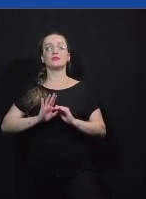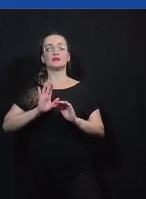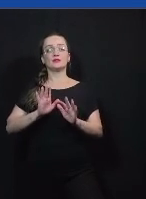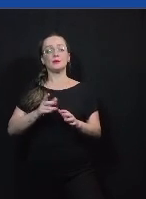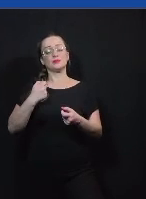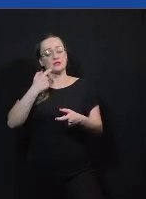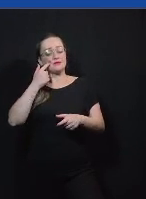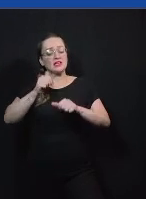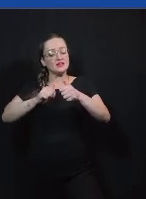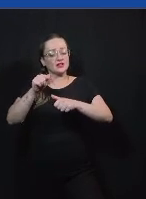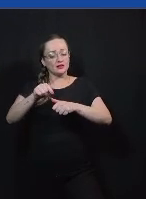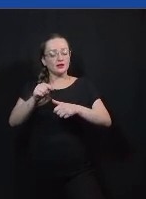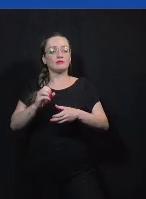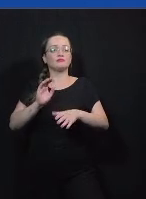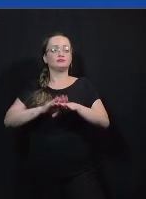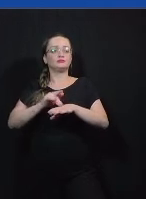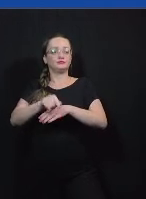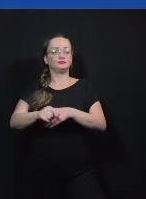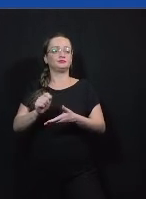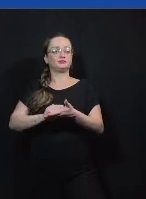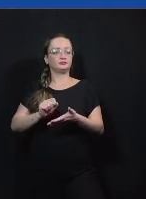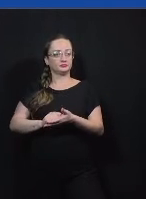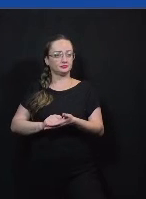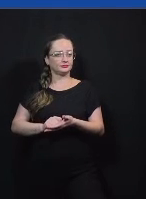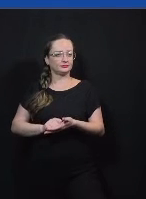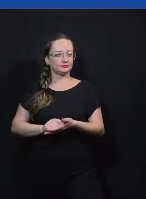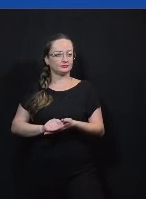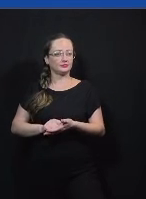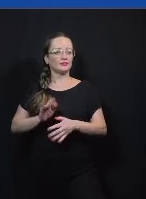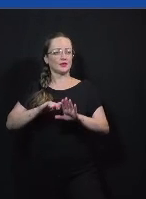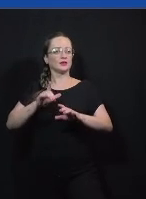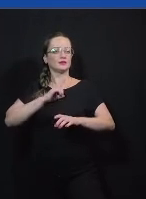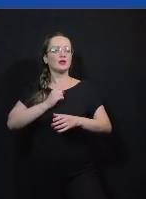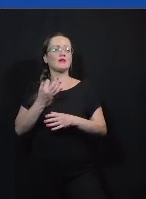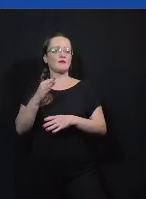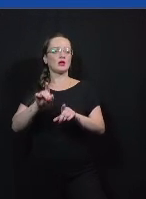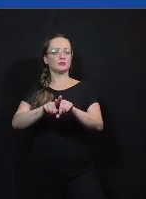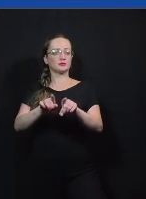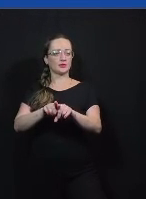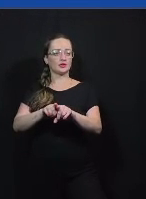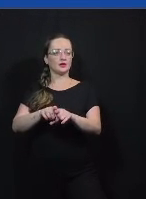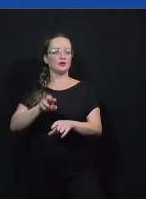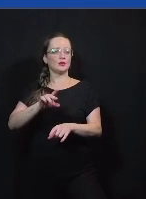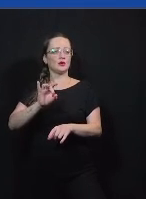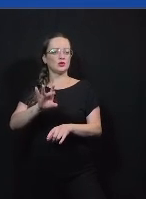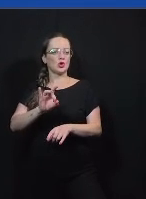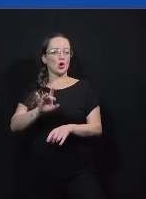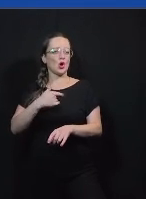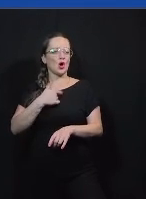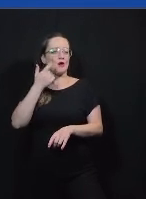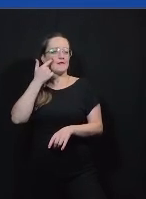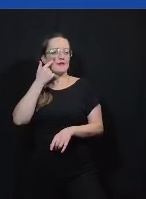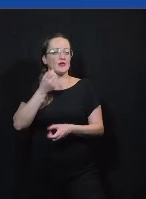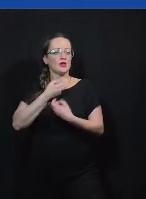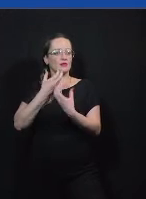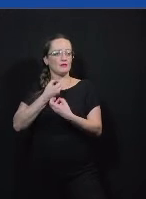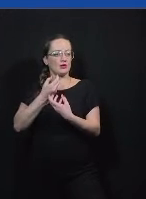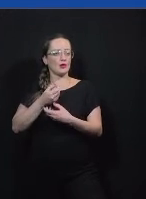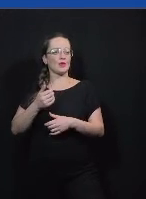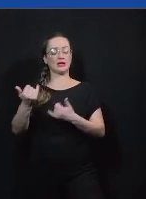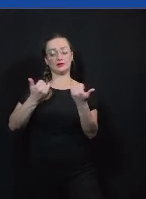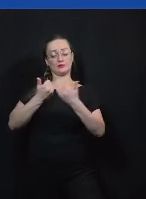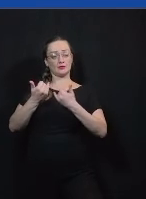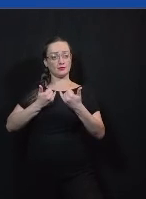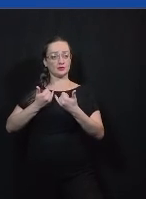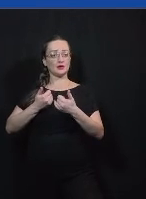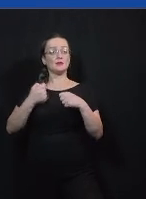também tenha sido deliberadamente enganado como uma informação de forma falsa então não é só a legitimidade de quem se informa de quem se passa a informação mas de